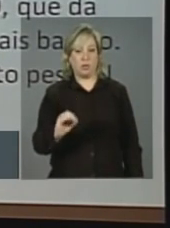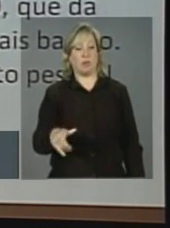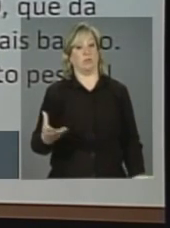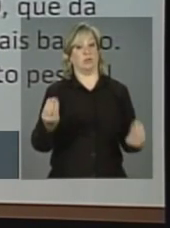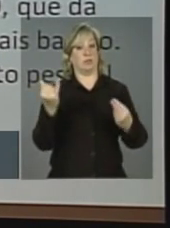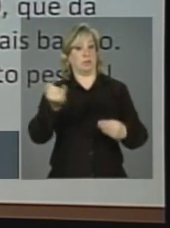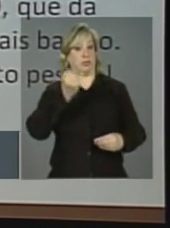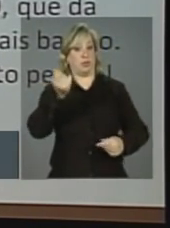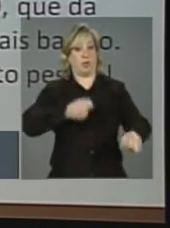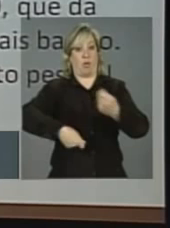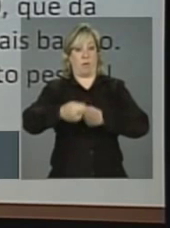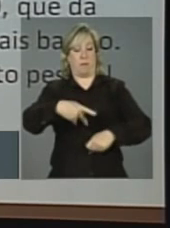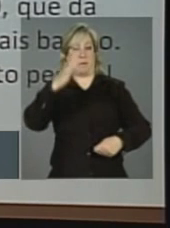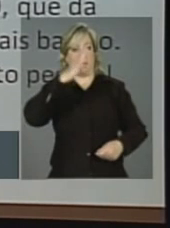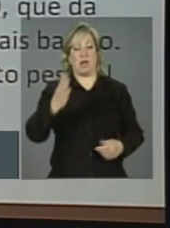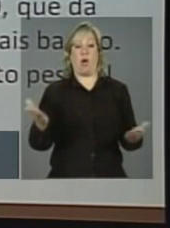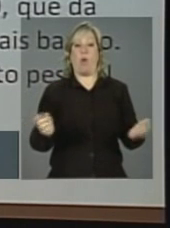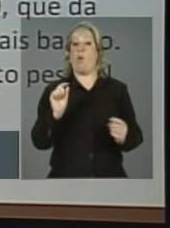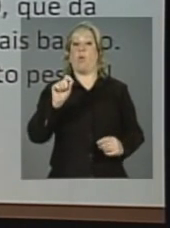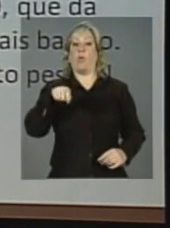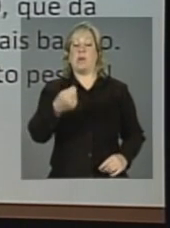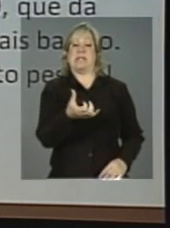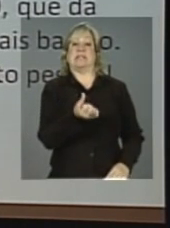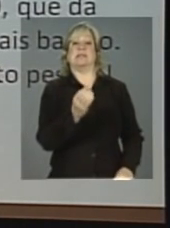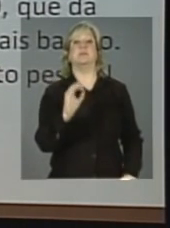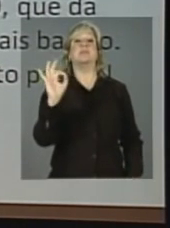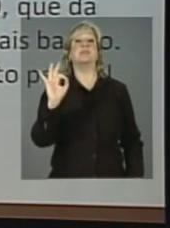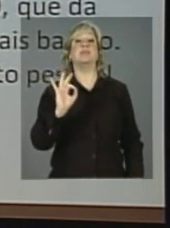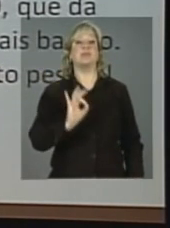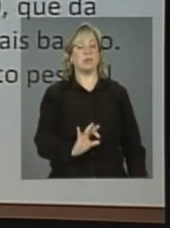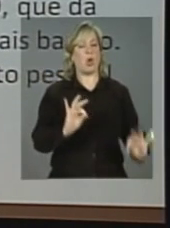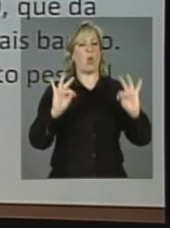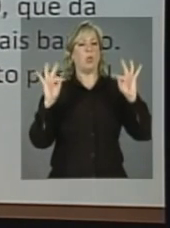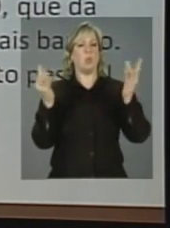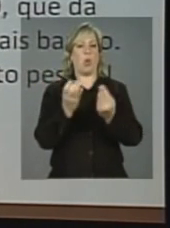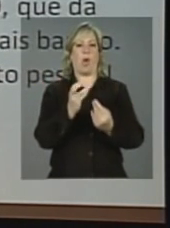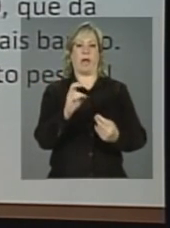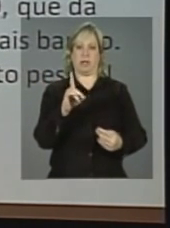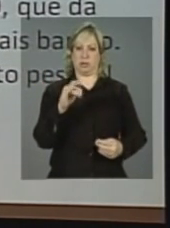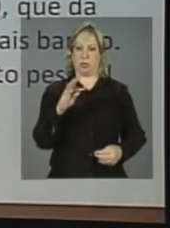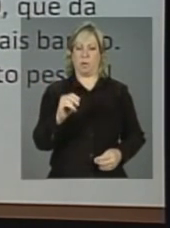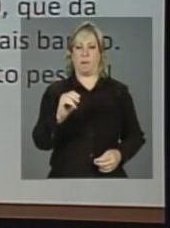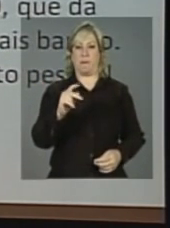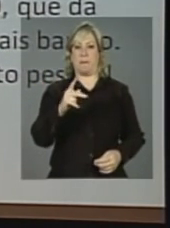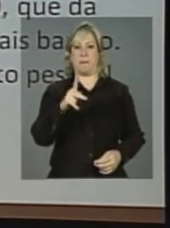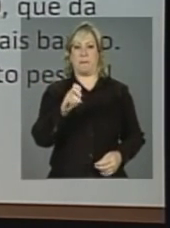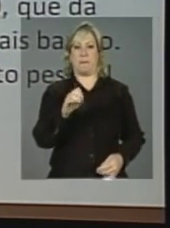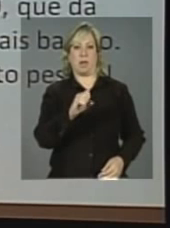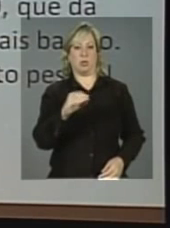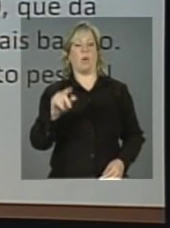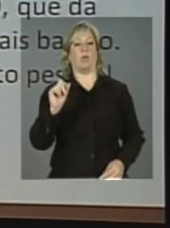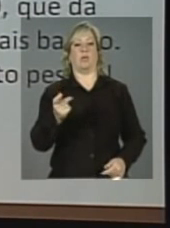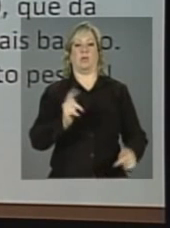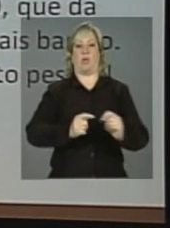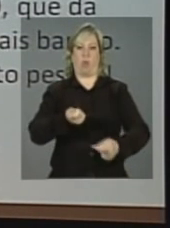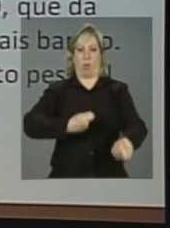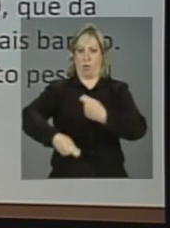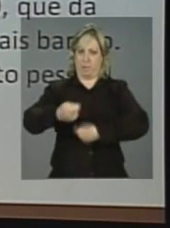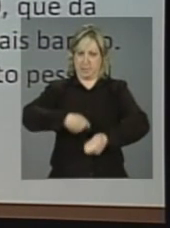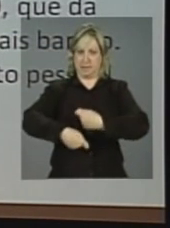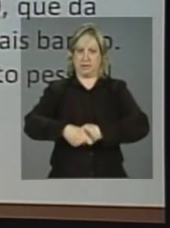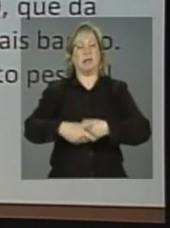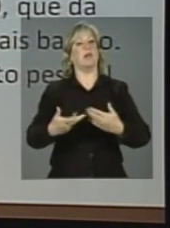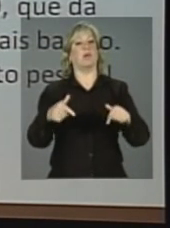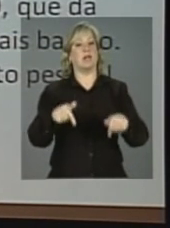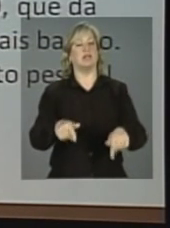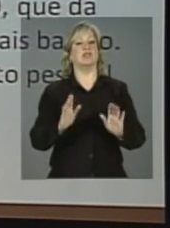hoje já representa cerca de 60% de todo o crédito pessoal da economia. Portanto, já é